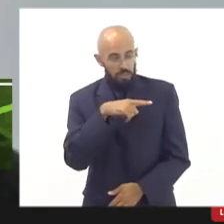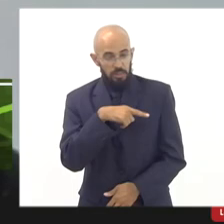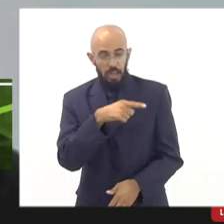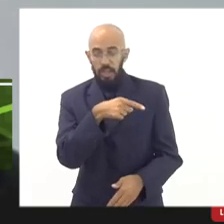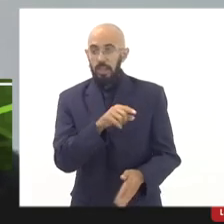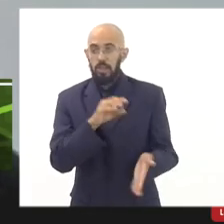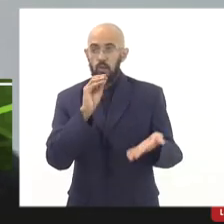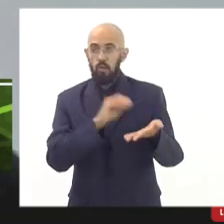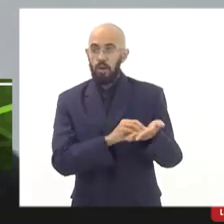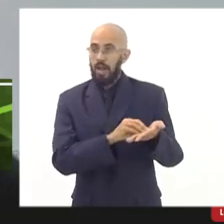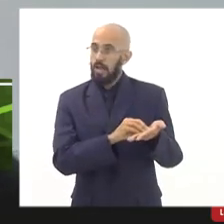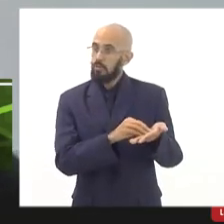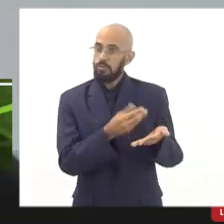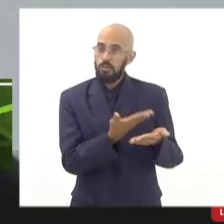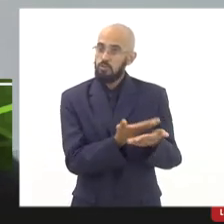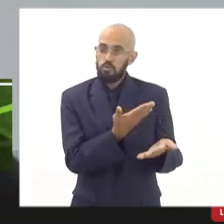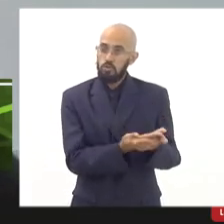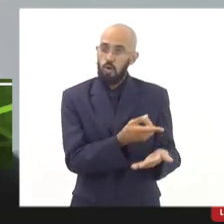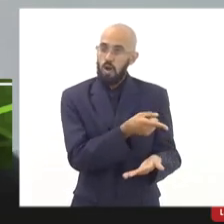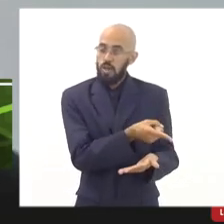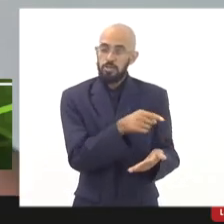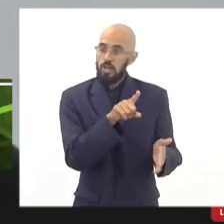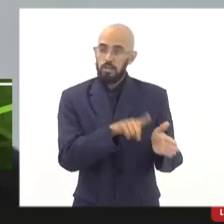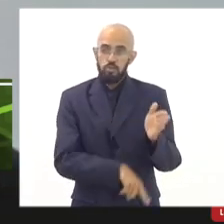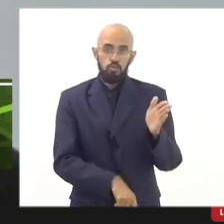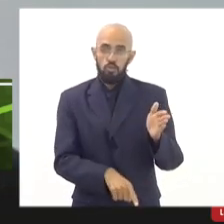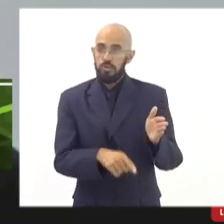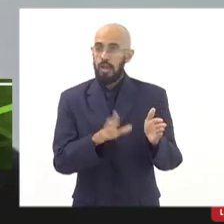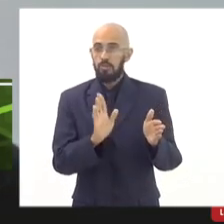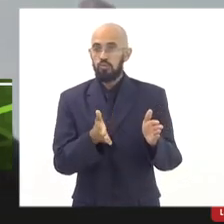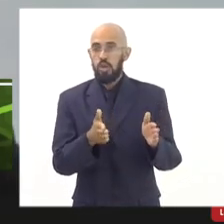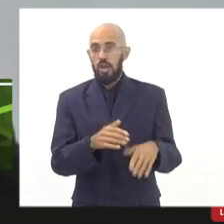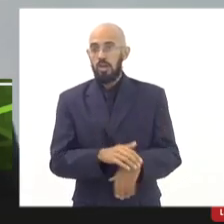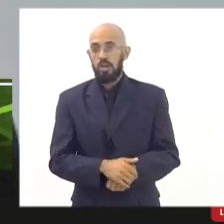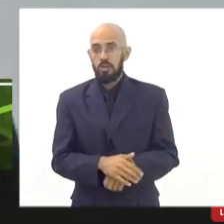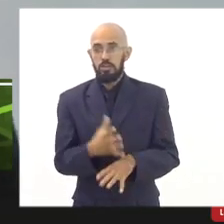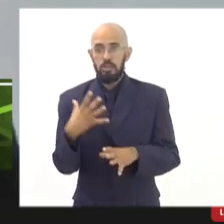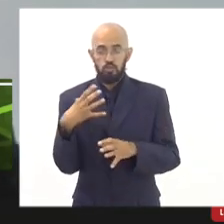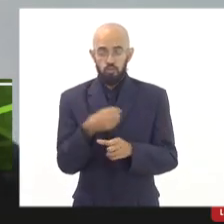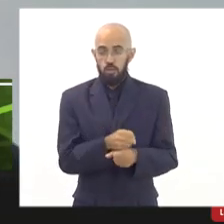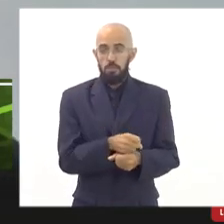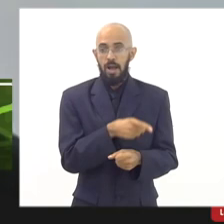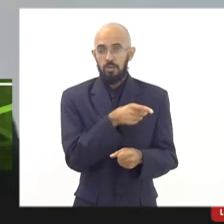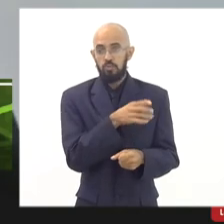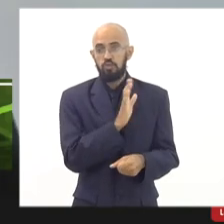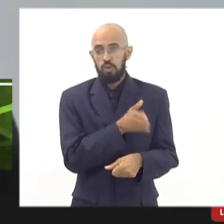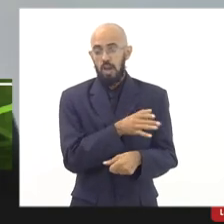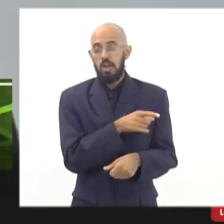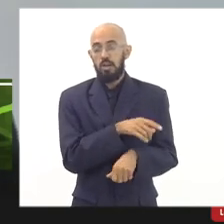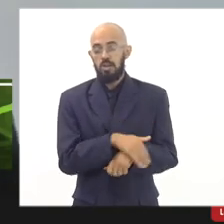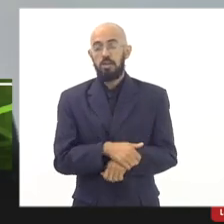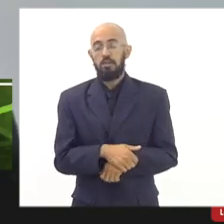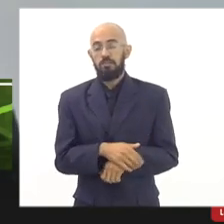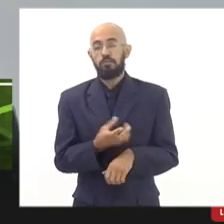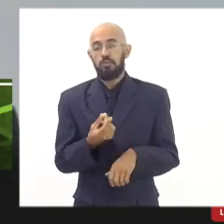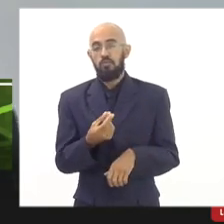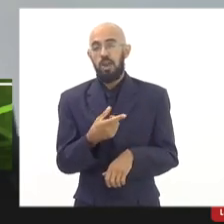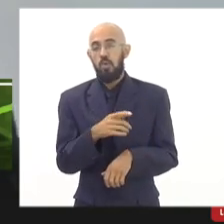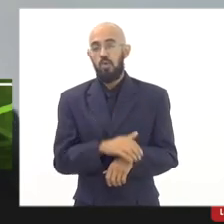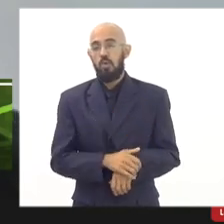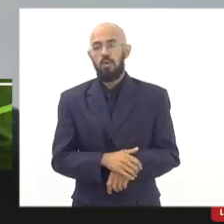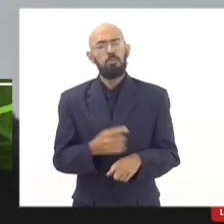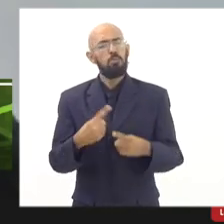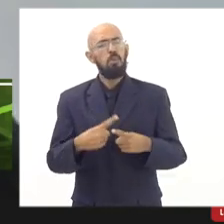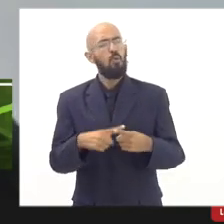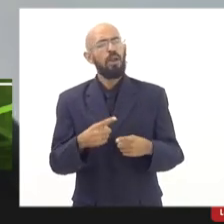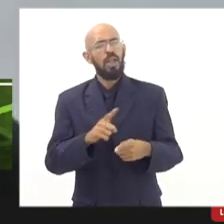escolas. Ele já está lá sendo descontado ou sendo contado, vamos dizer assim, com esse valor para todas as escolas. E por que ele